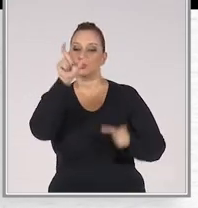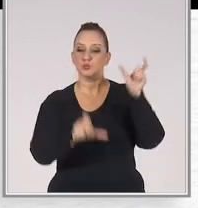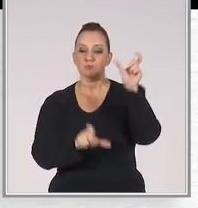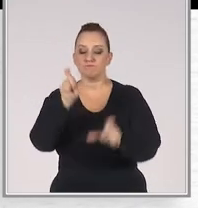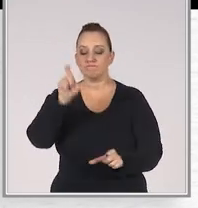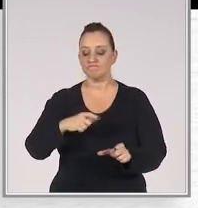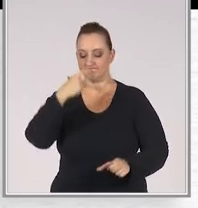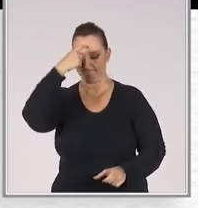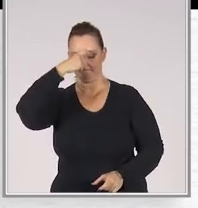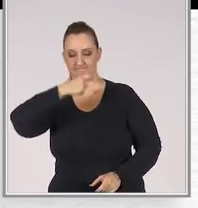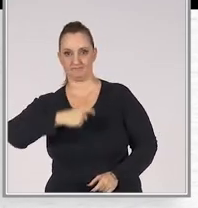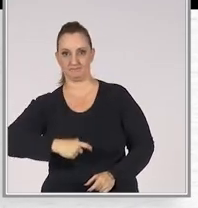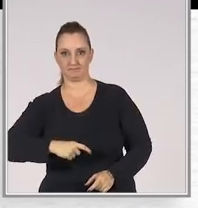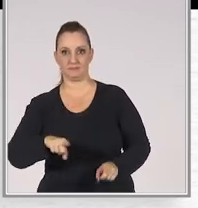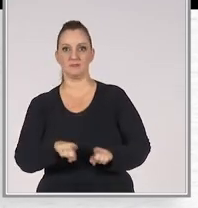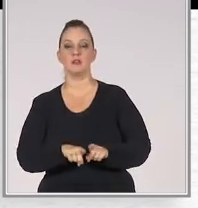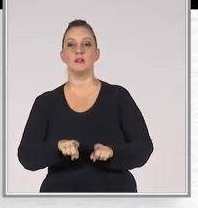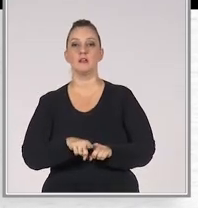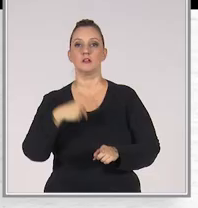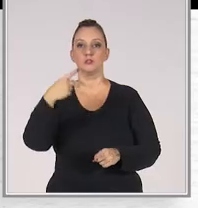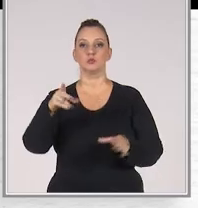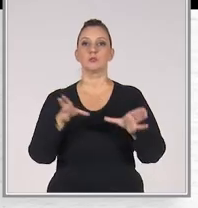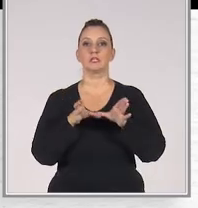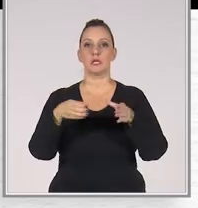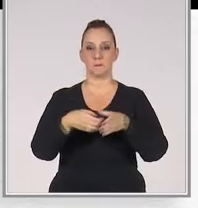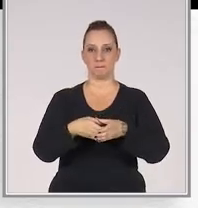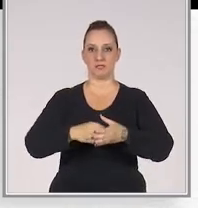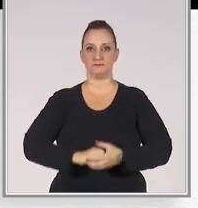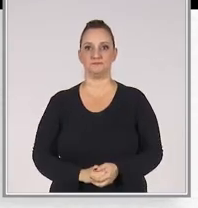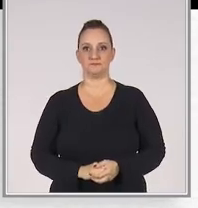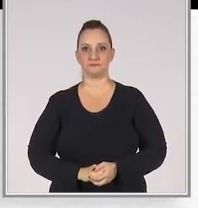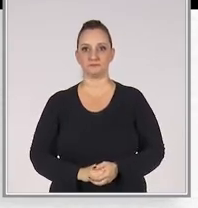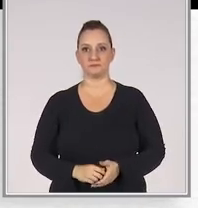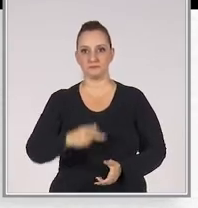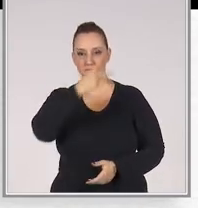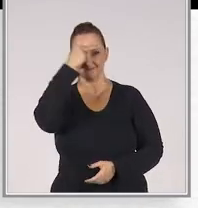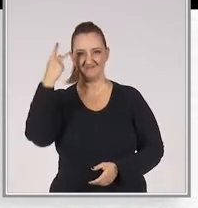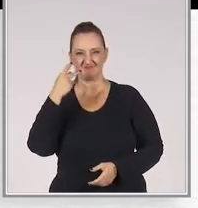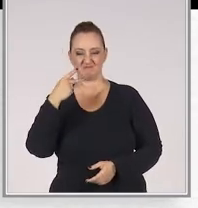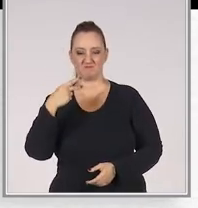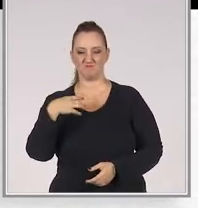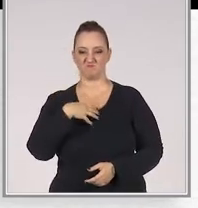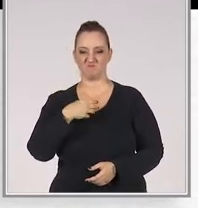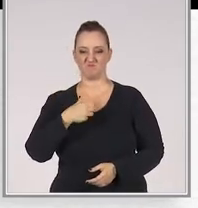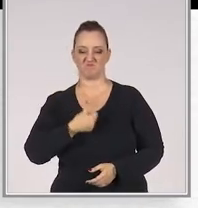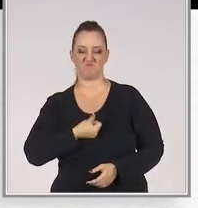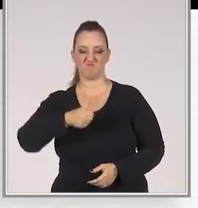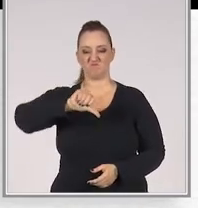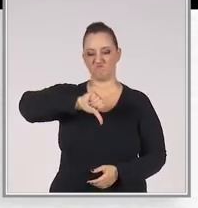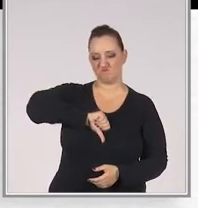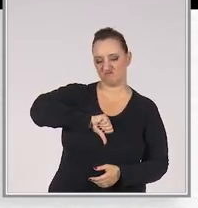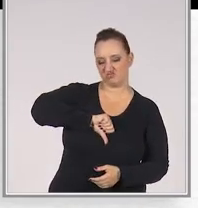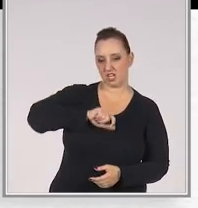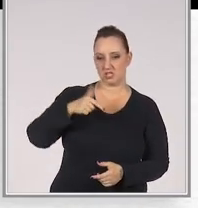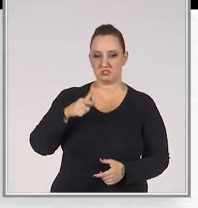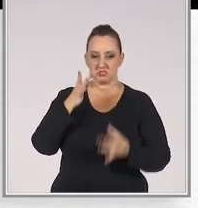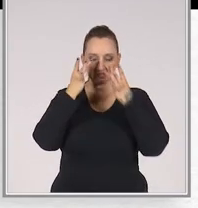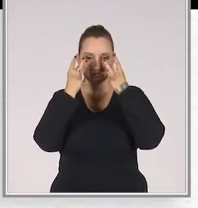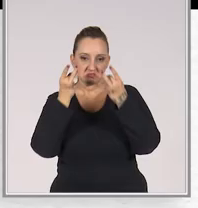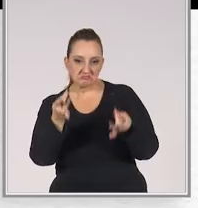perfis, comportamentos e atitudes em sua equipe. Pessoas pessimistas ou desinteressadas.